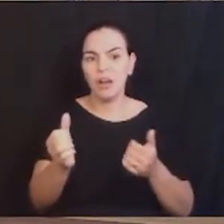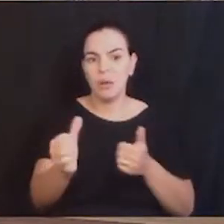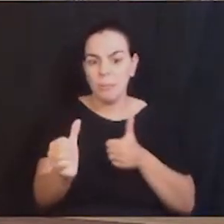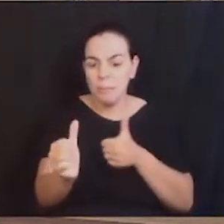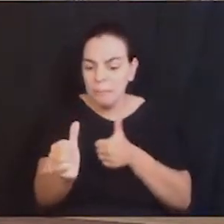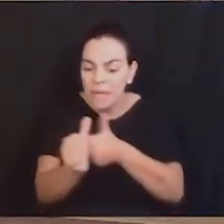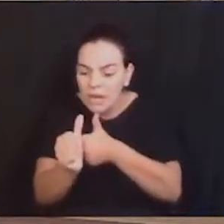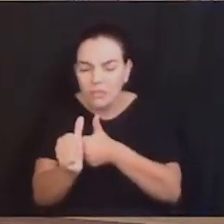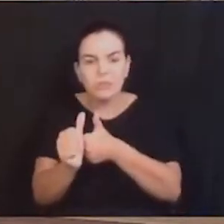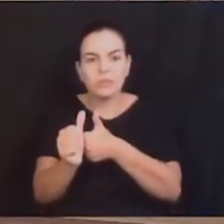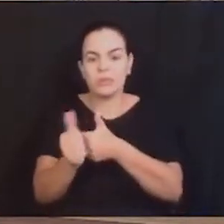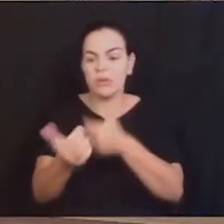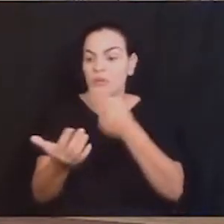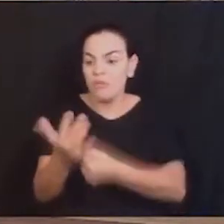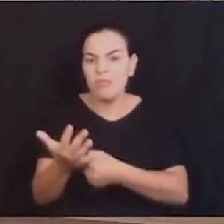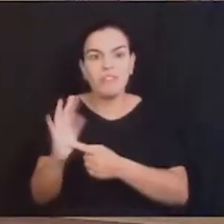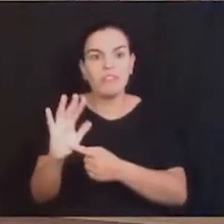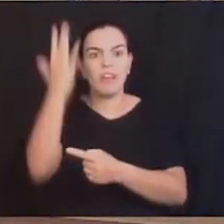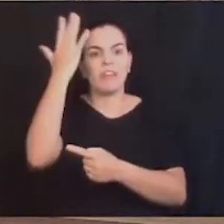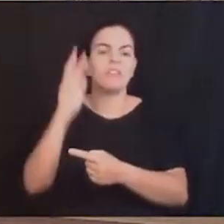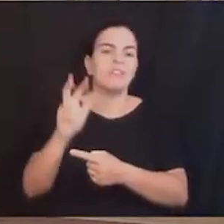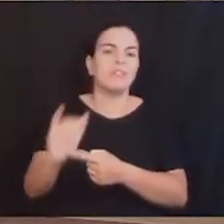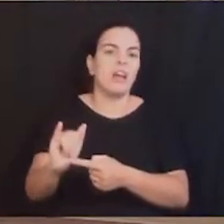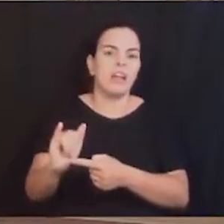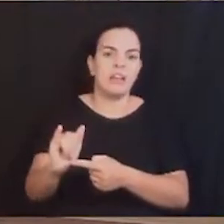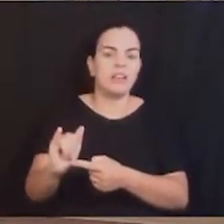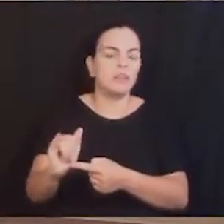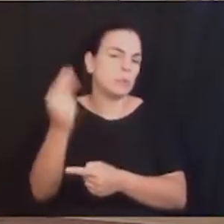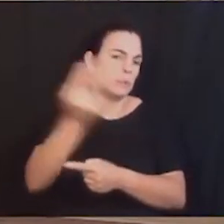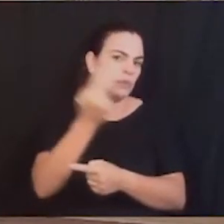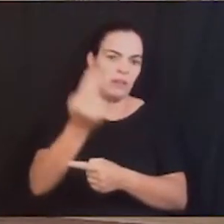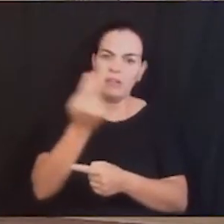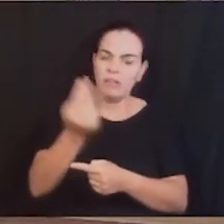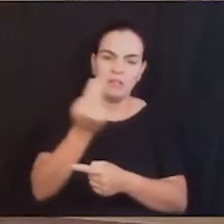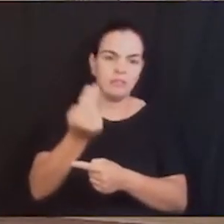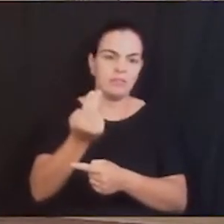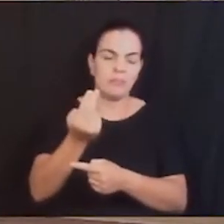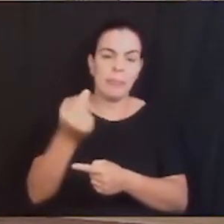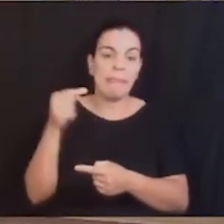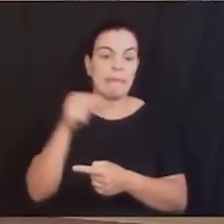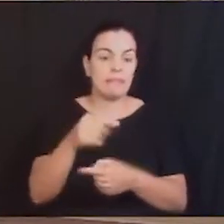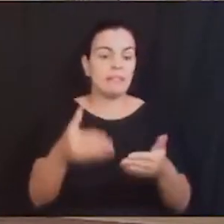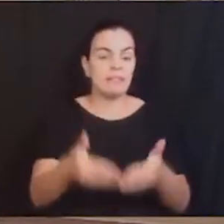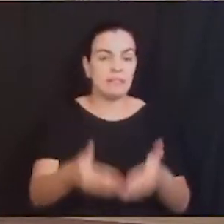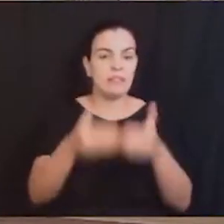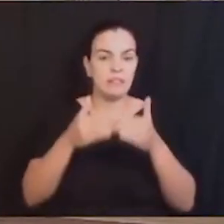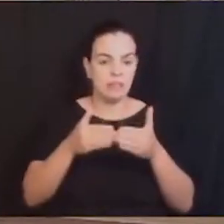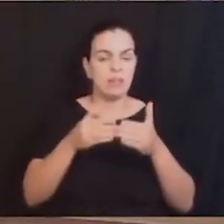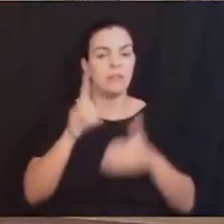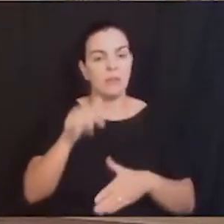pronto para servir a mesa. É preciso, então, e esse requerimento vem exatamente nesse sentido,